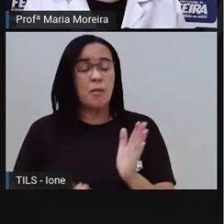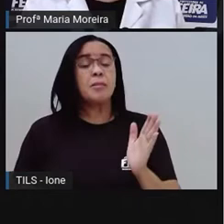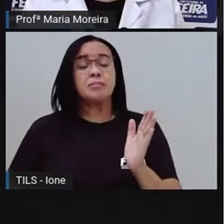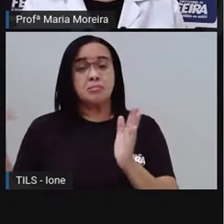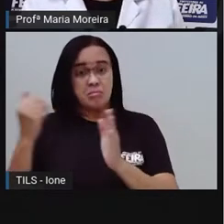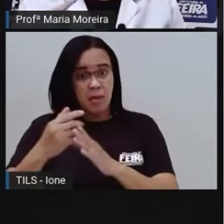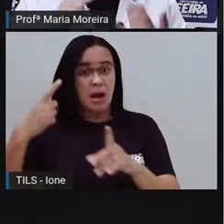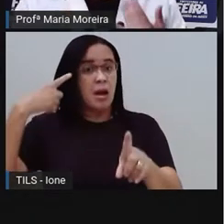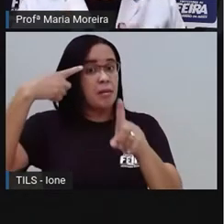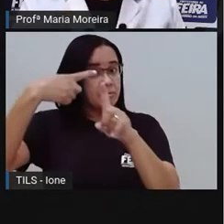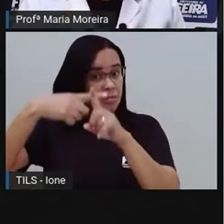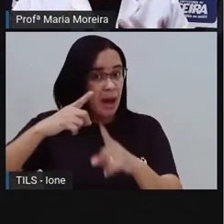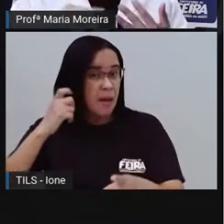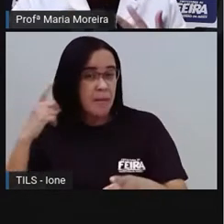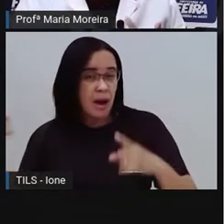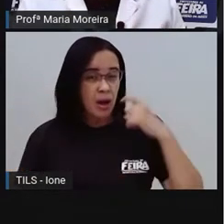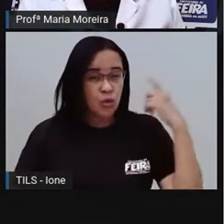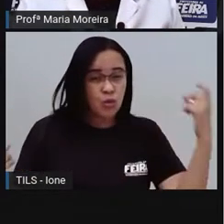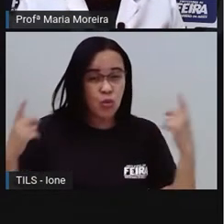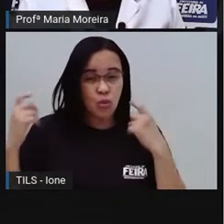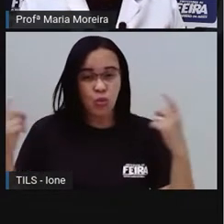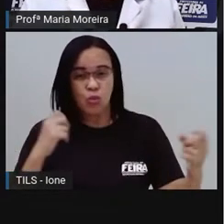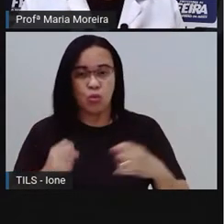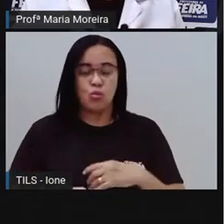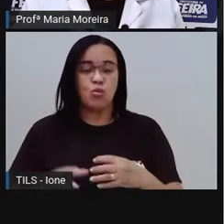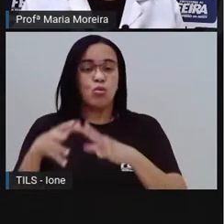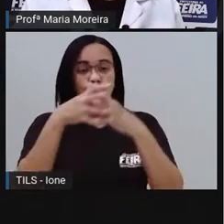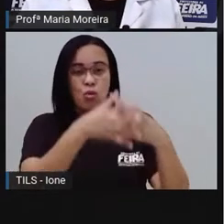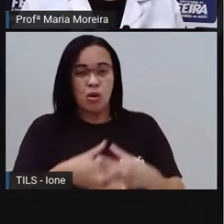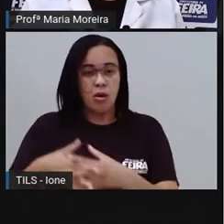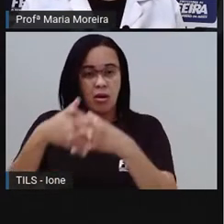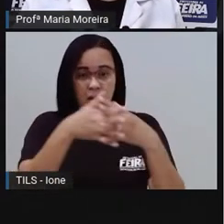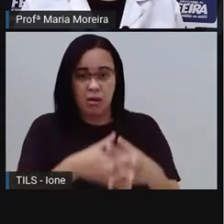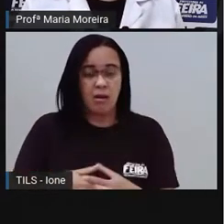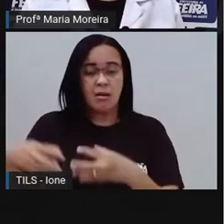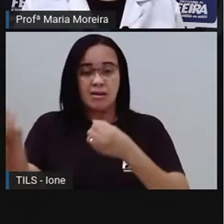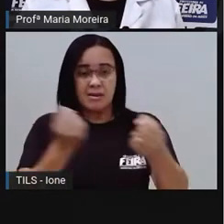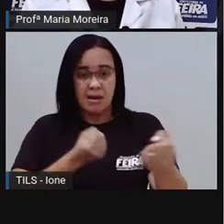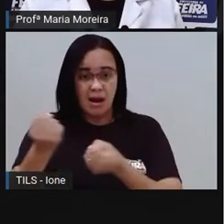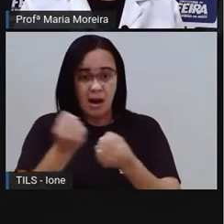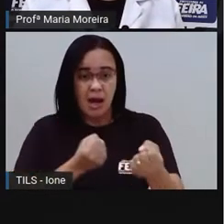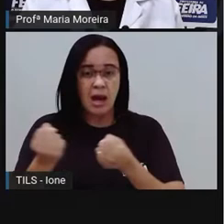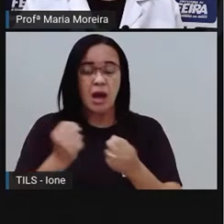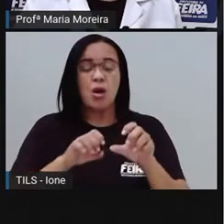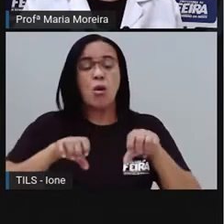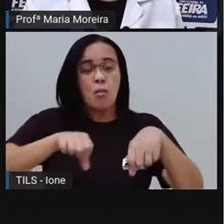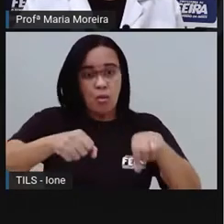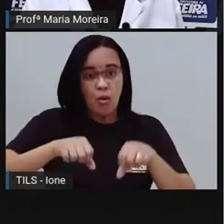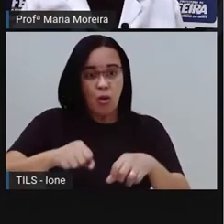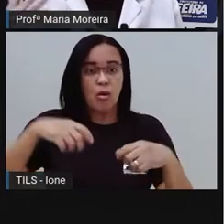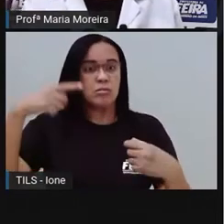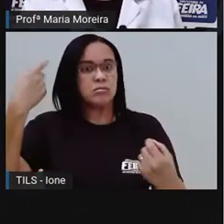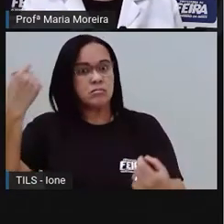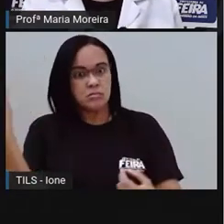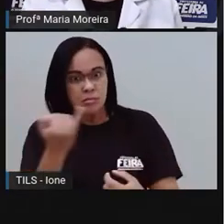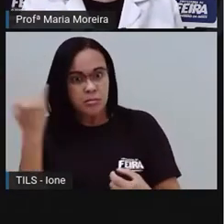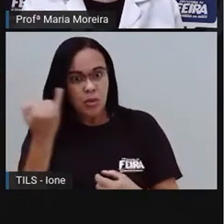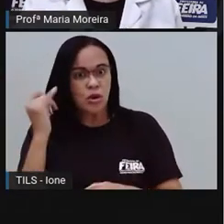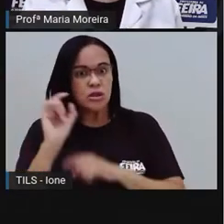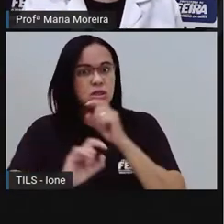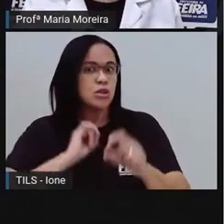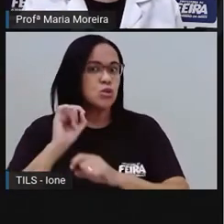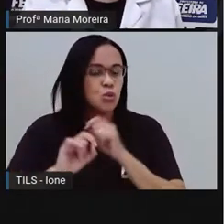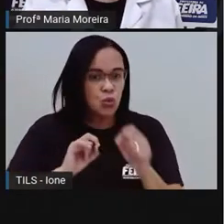barulho provocado por ônibus, caminhões e motos, é fundamental manter o quê? O motor regulado, o